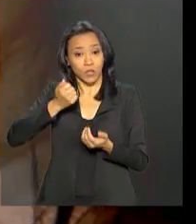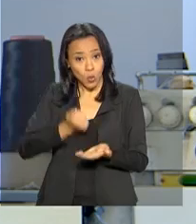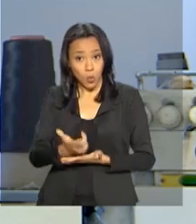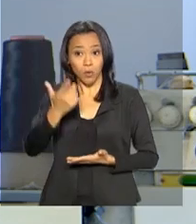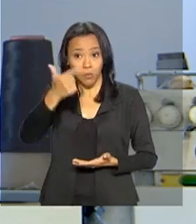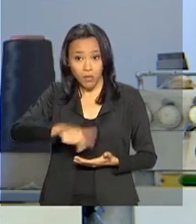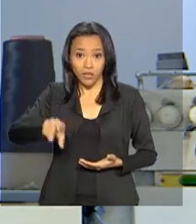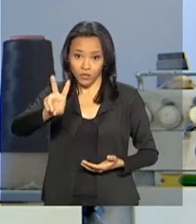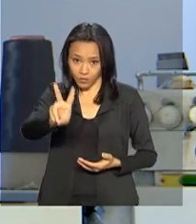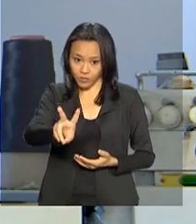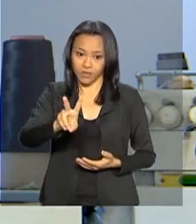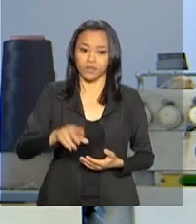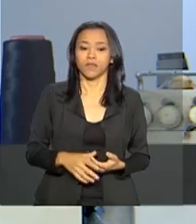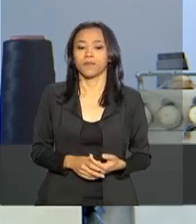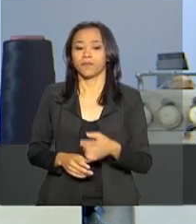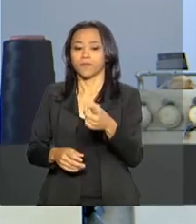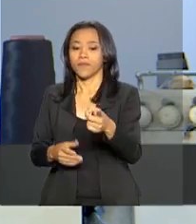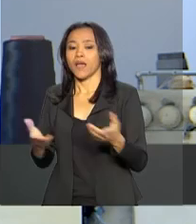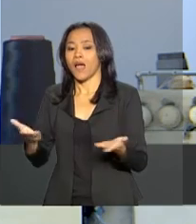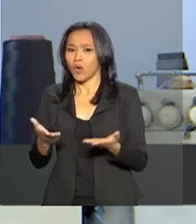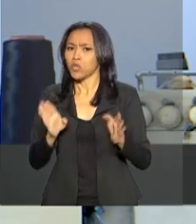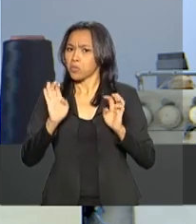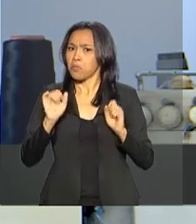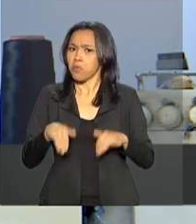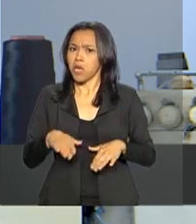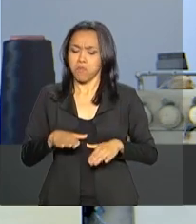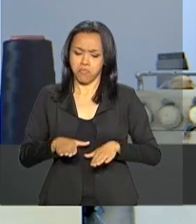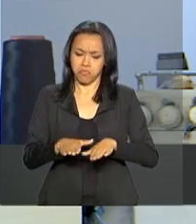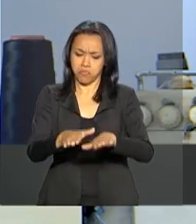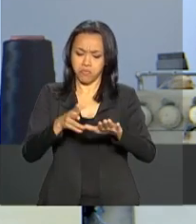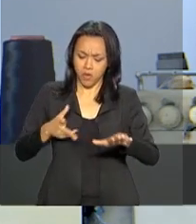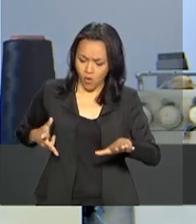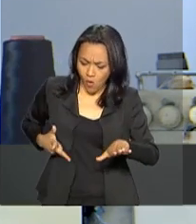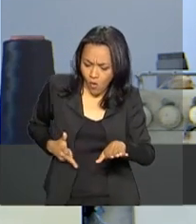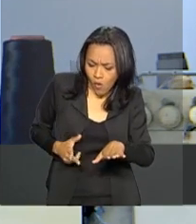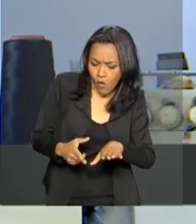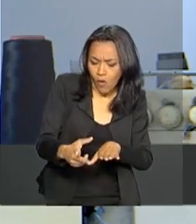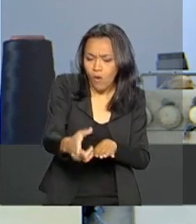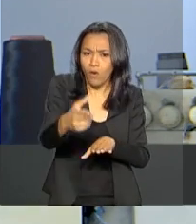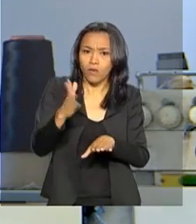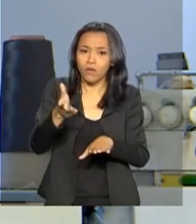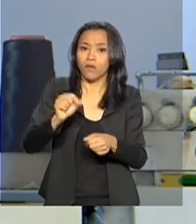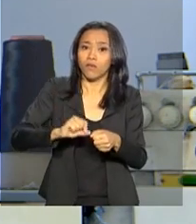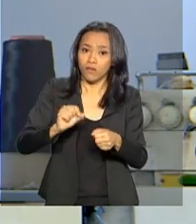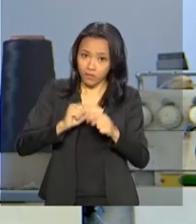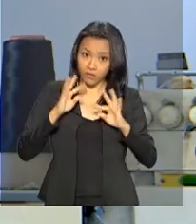Agora já estou costurando bem mesmo, já corto, já costuro, já faço tudo.